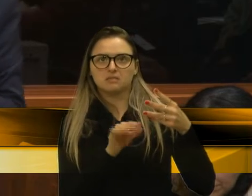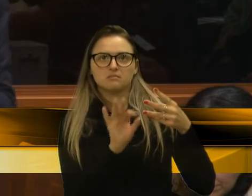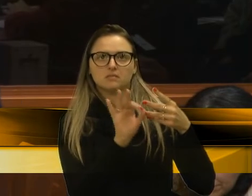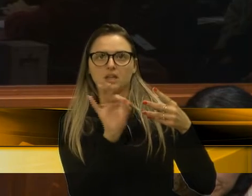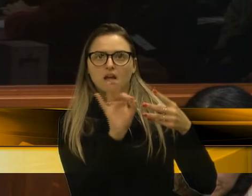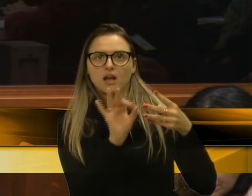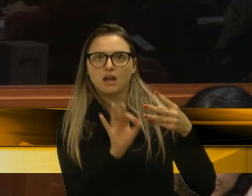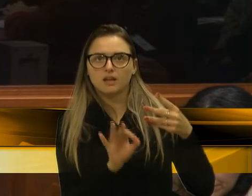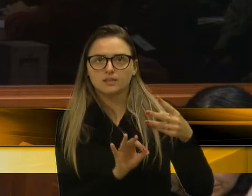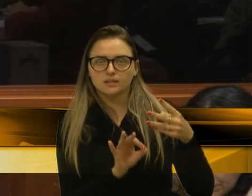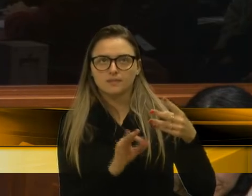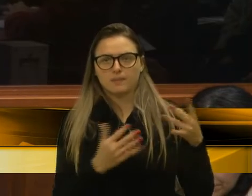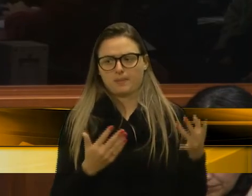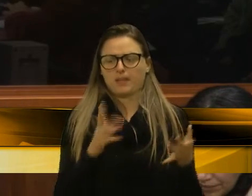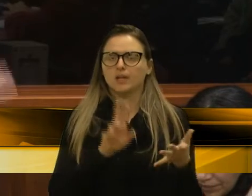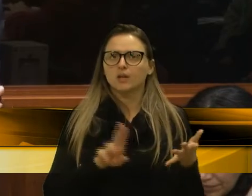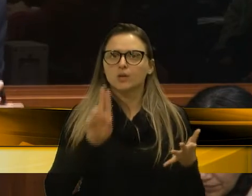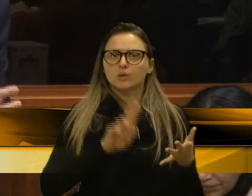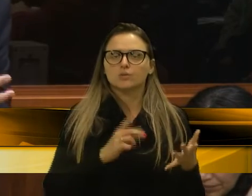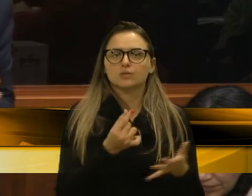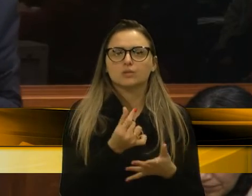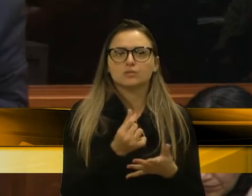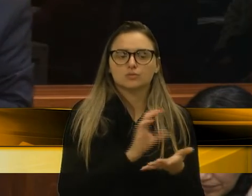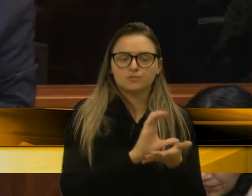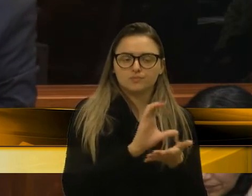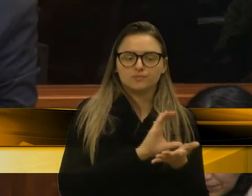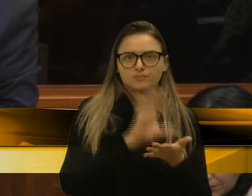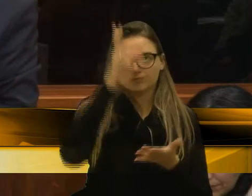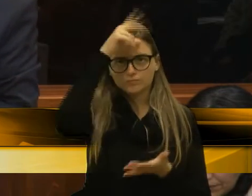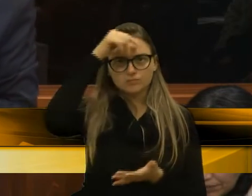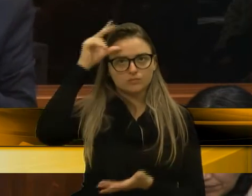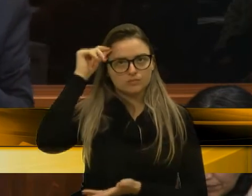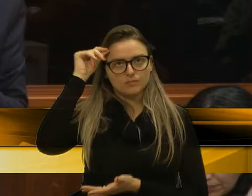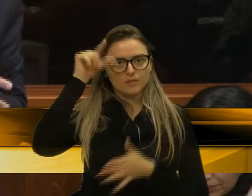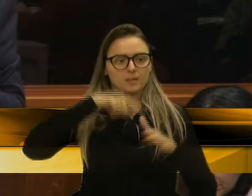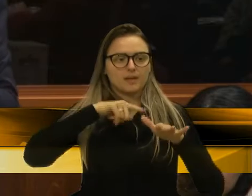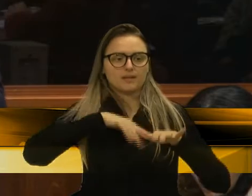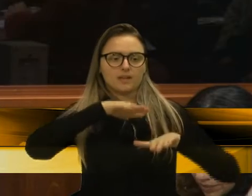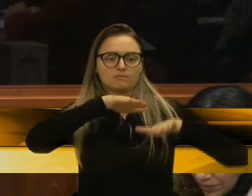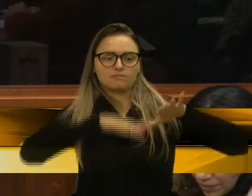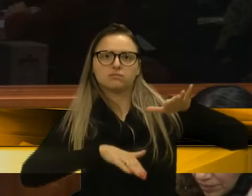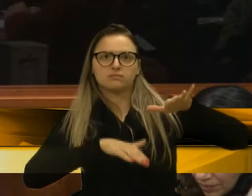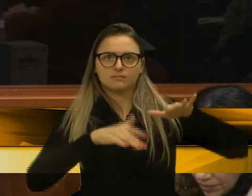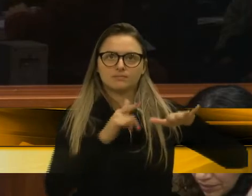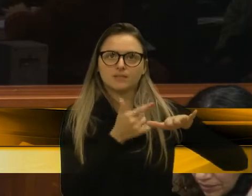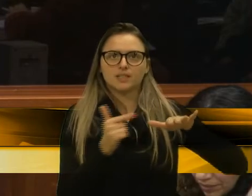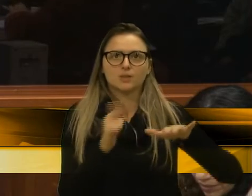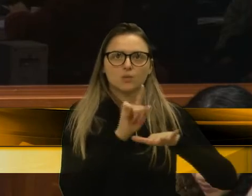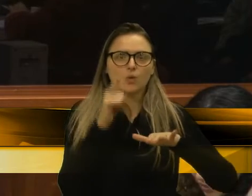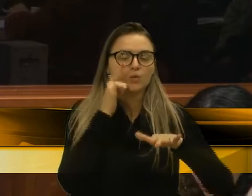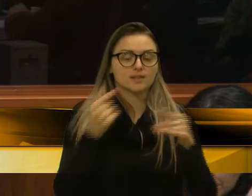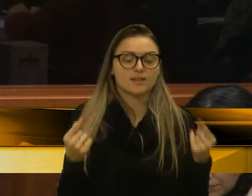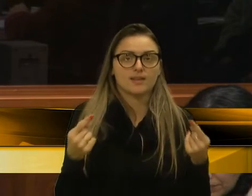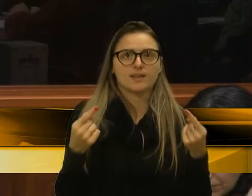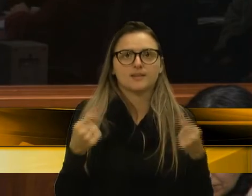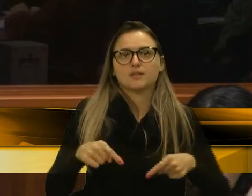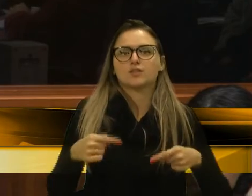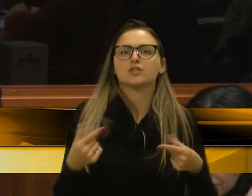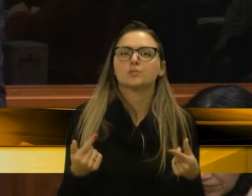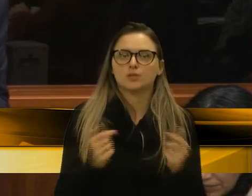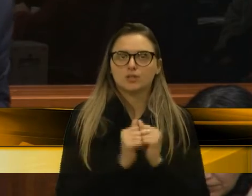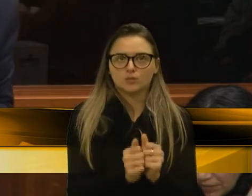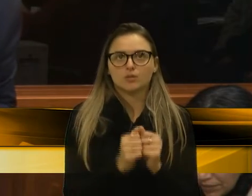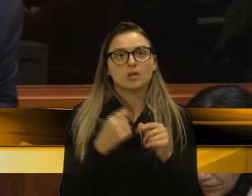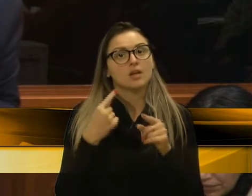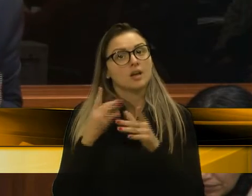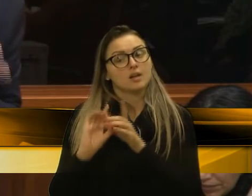Então quer dizer, você está usando dinheiro público para aumentar ainda a distância entre os candidatos. Então isso fere a democracia, porque a